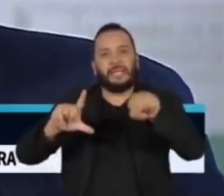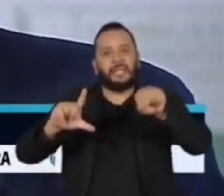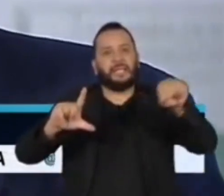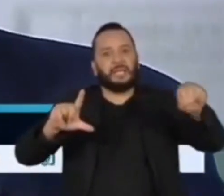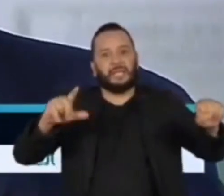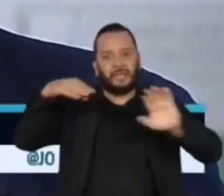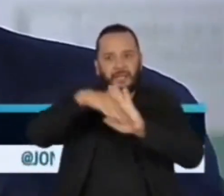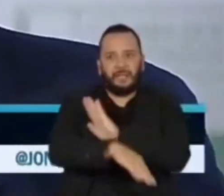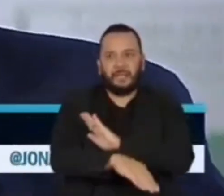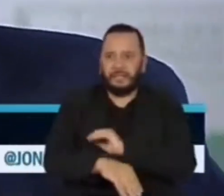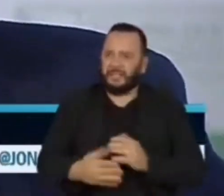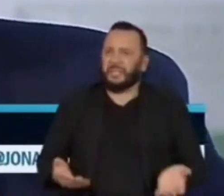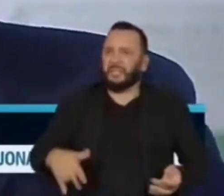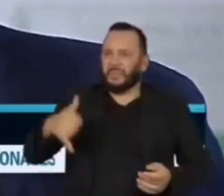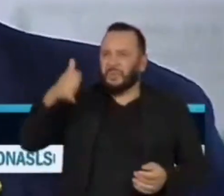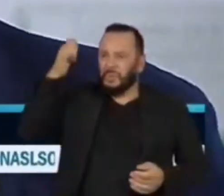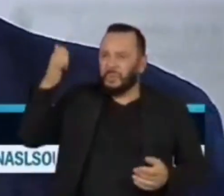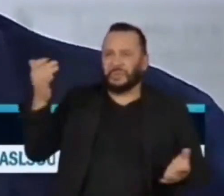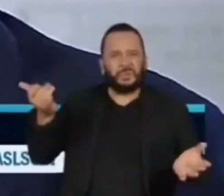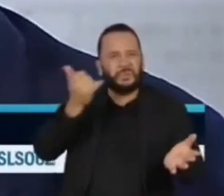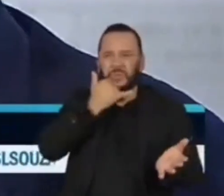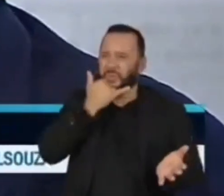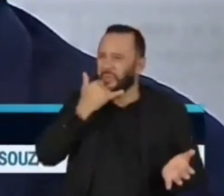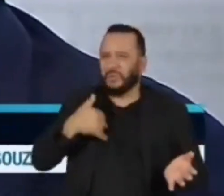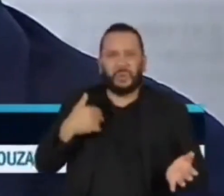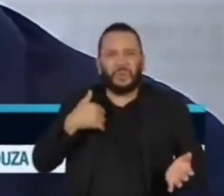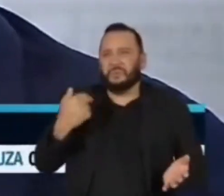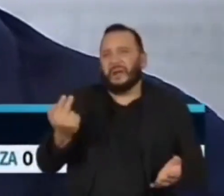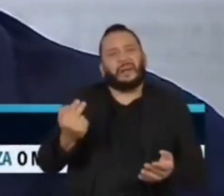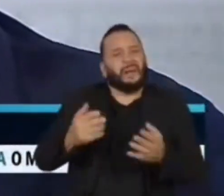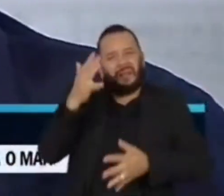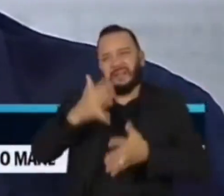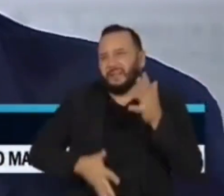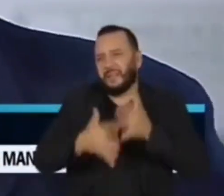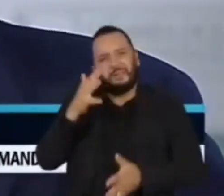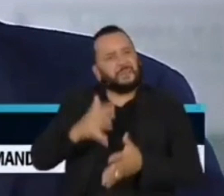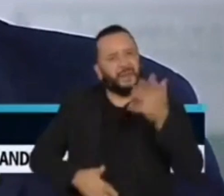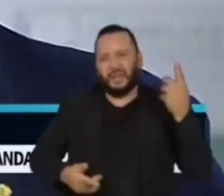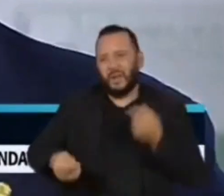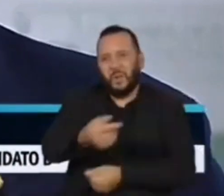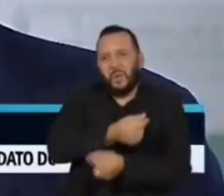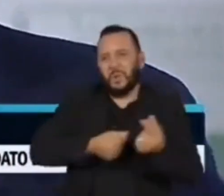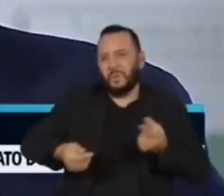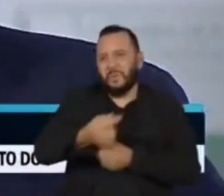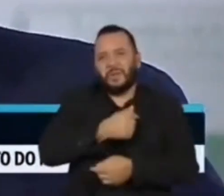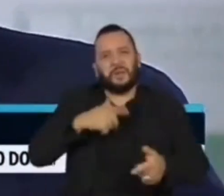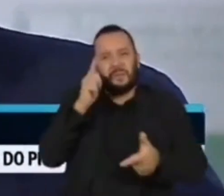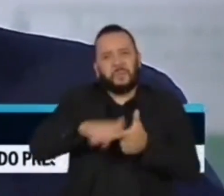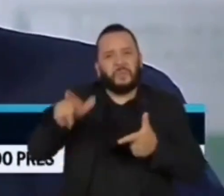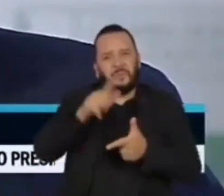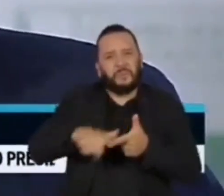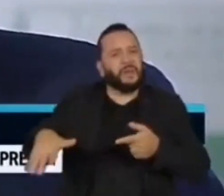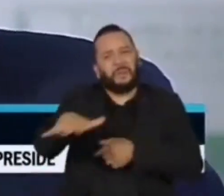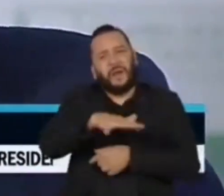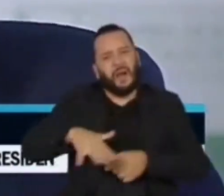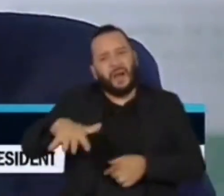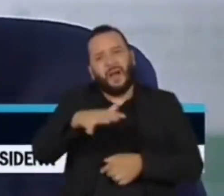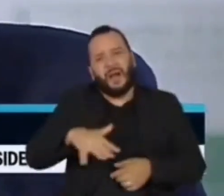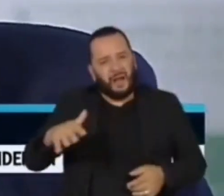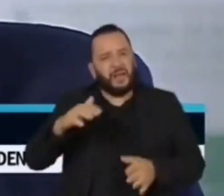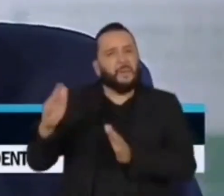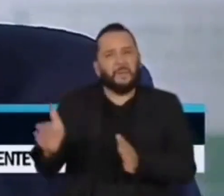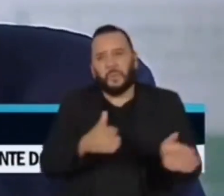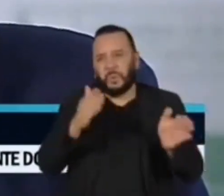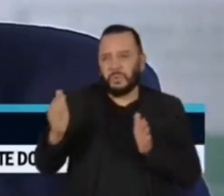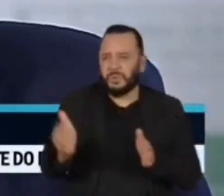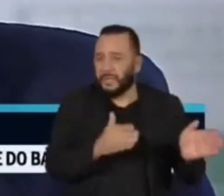taxa de juros muito alta, ela é inibidora da atividade econômica. Ela é um problema para o setor produtivo. E